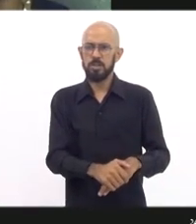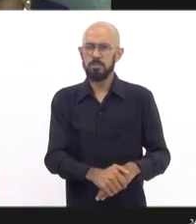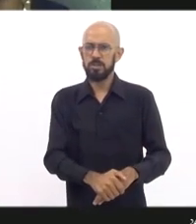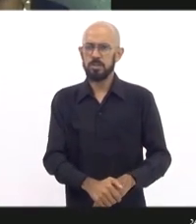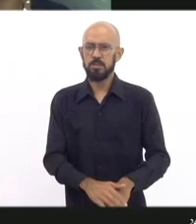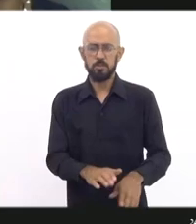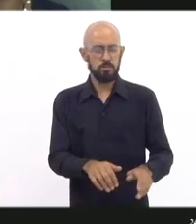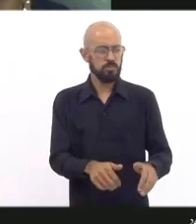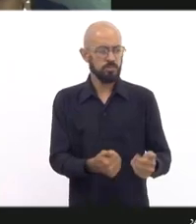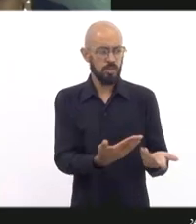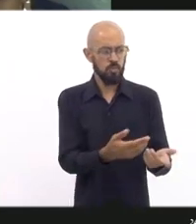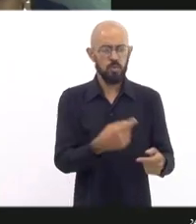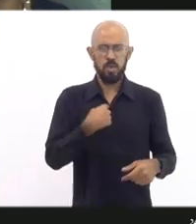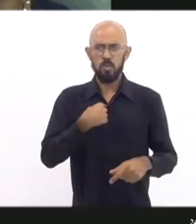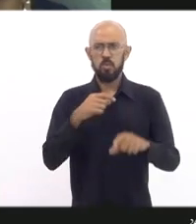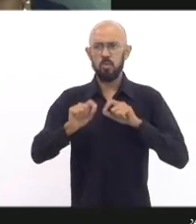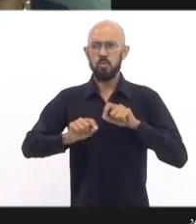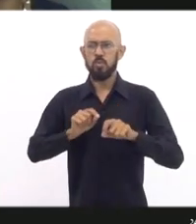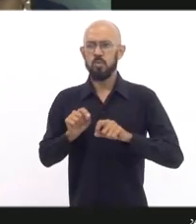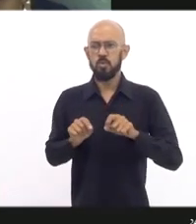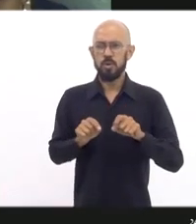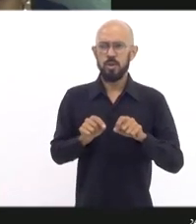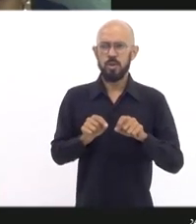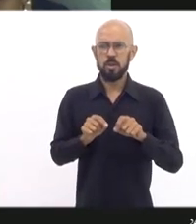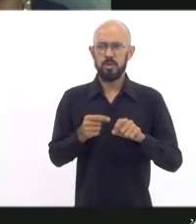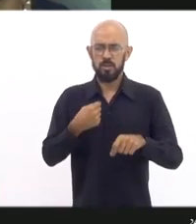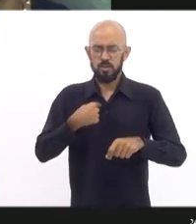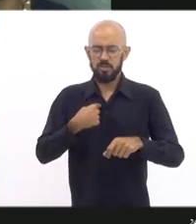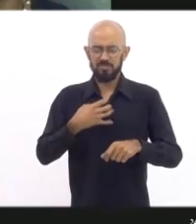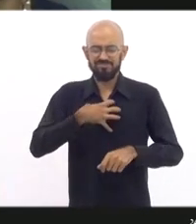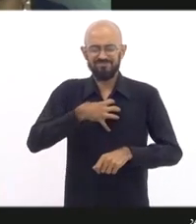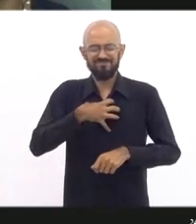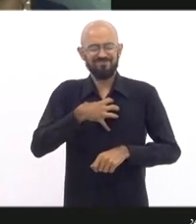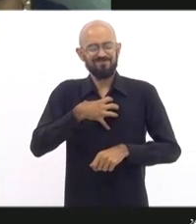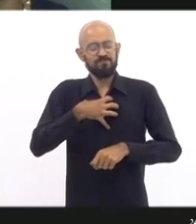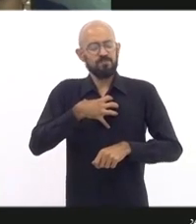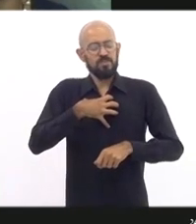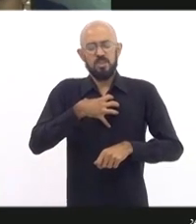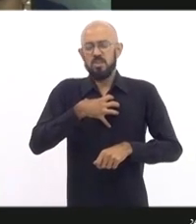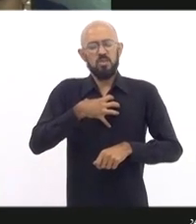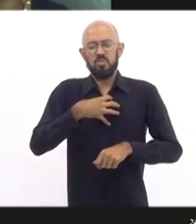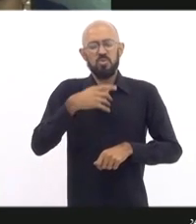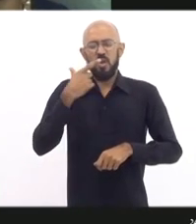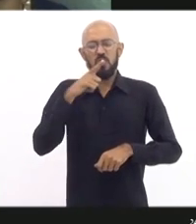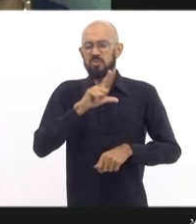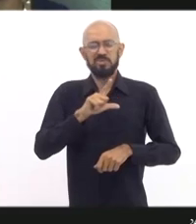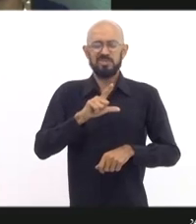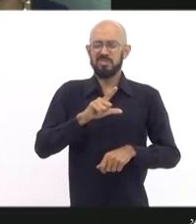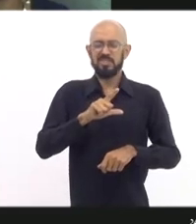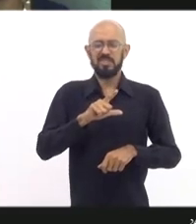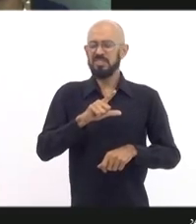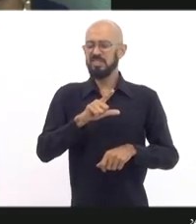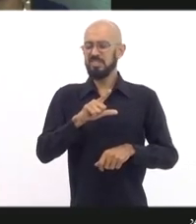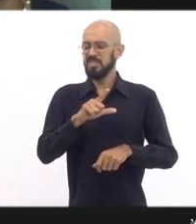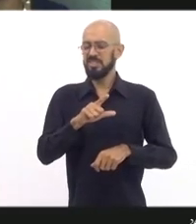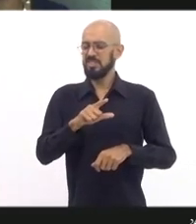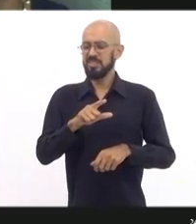Eu, assim, estou falando muito abalado, sabe? Eu ainda não consigo exigir o que aconteceu